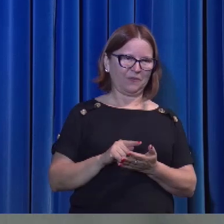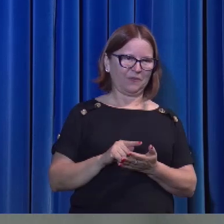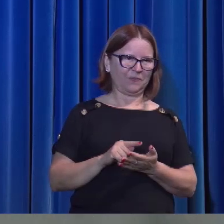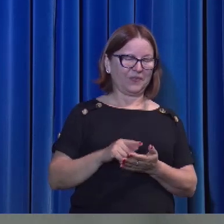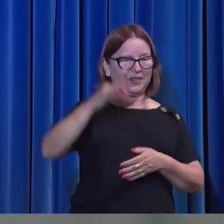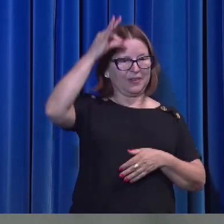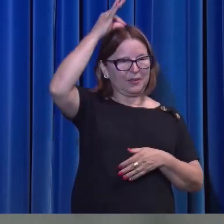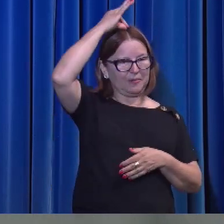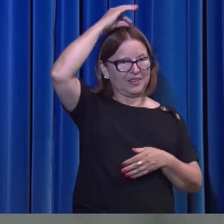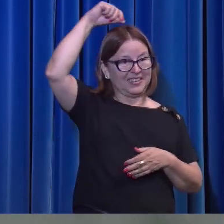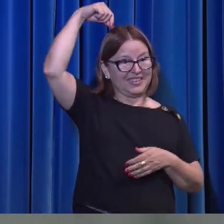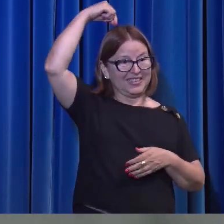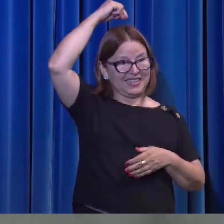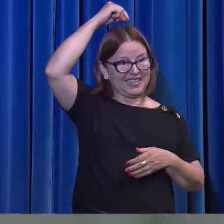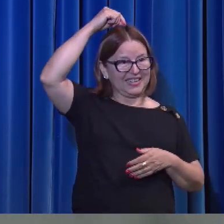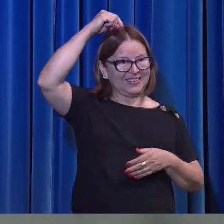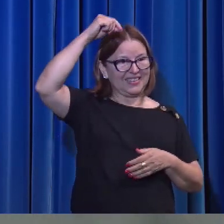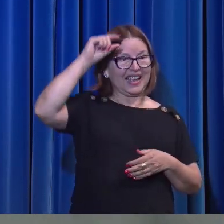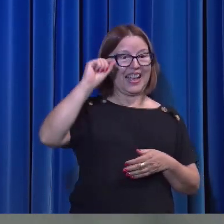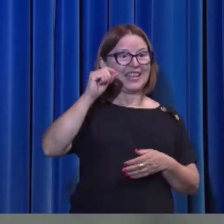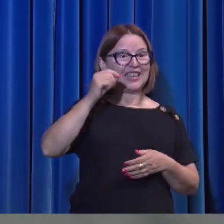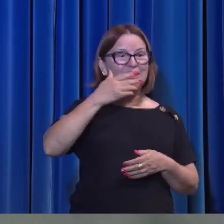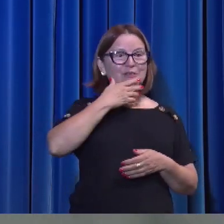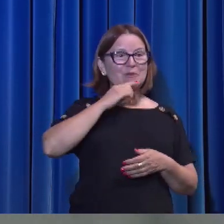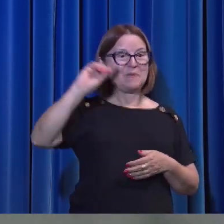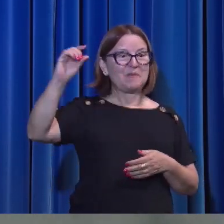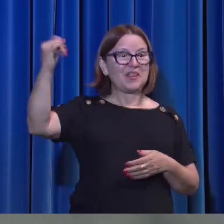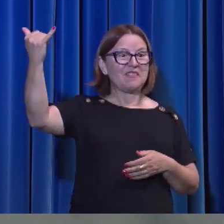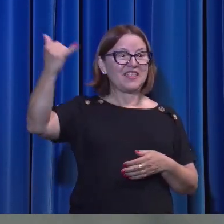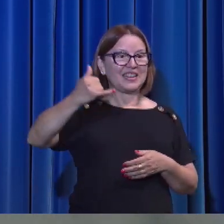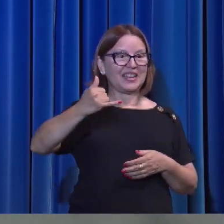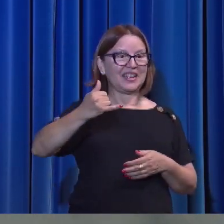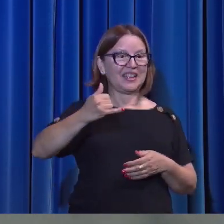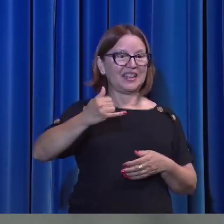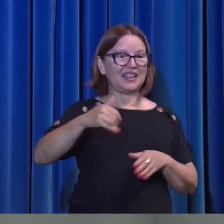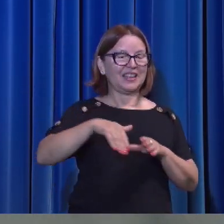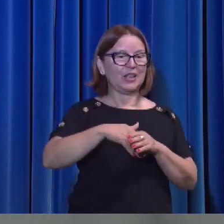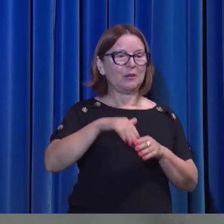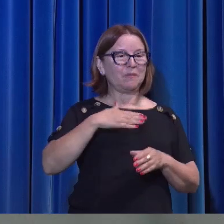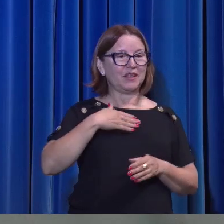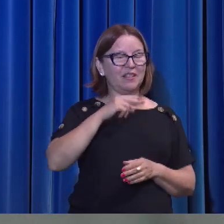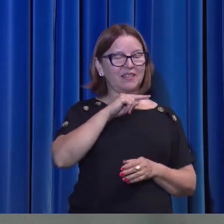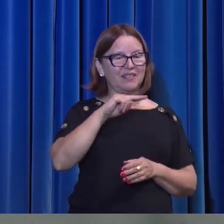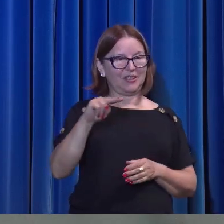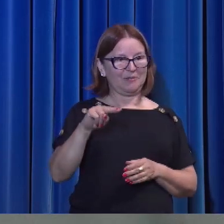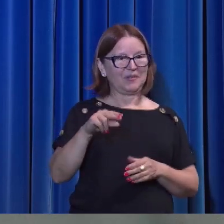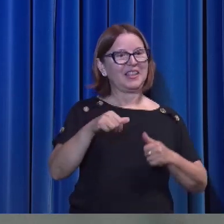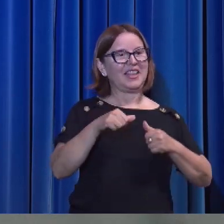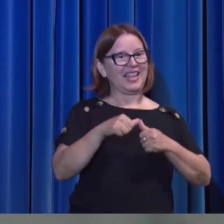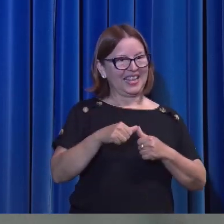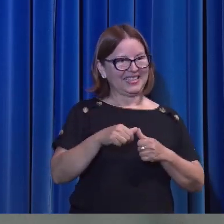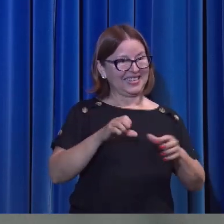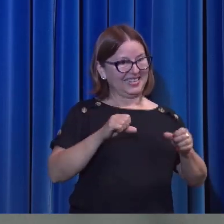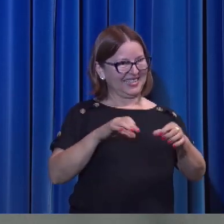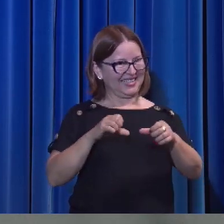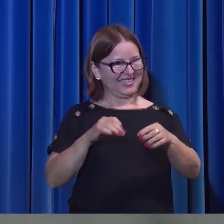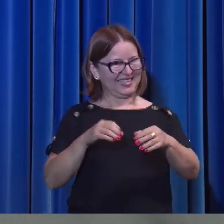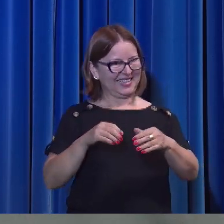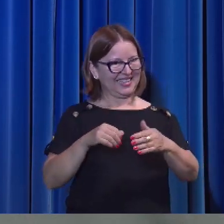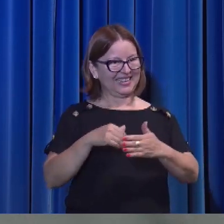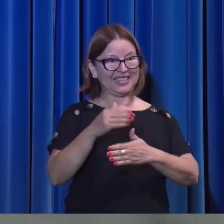Espírito Santo a quem o Pai enviará em meu nome, esse vos ensinará